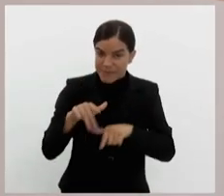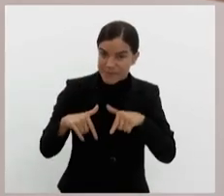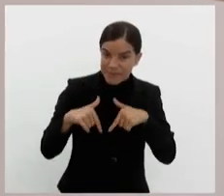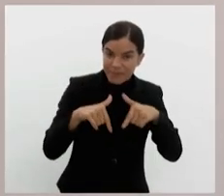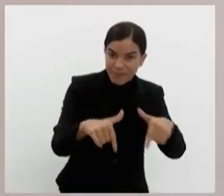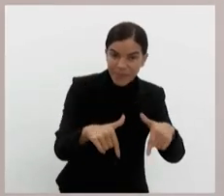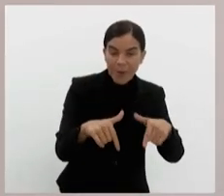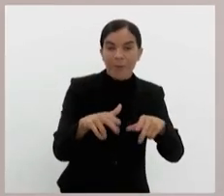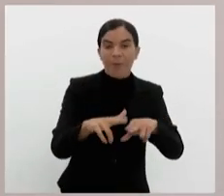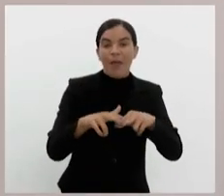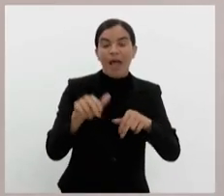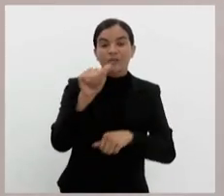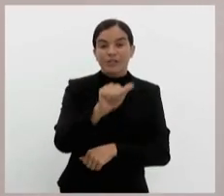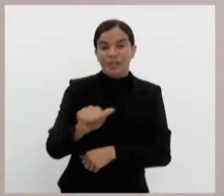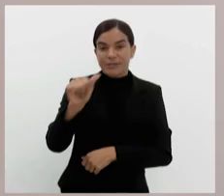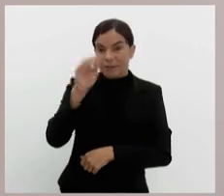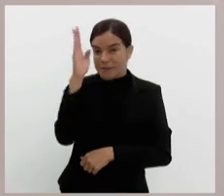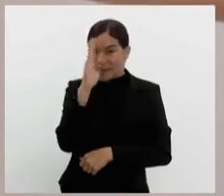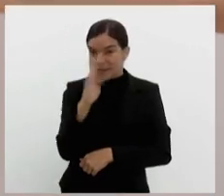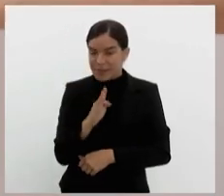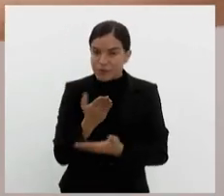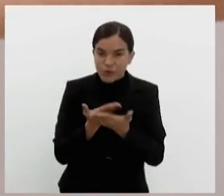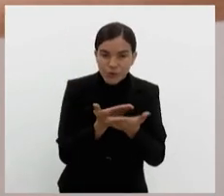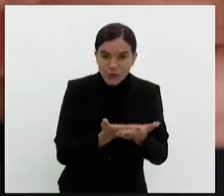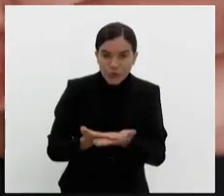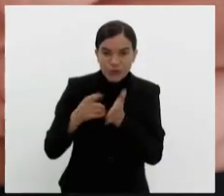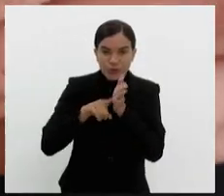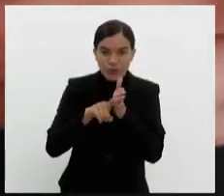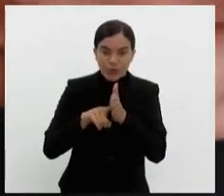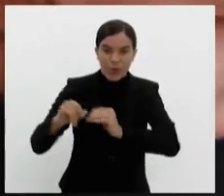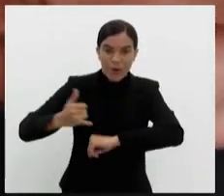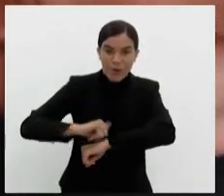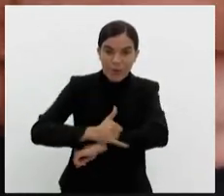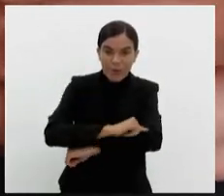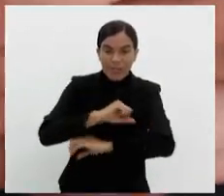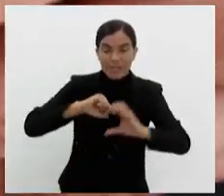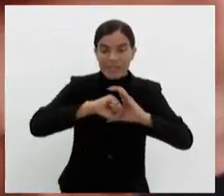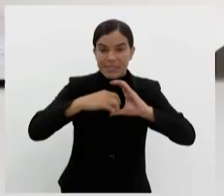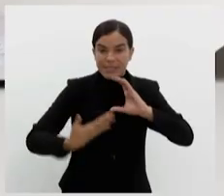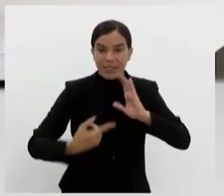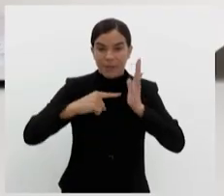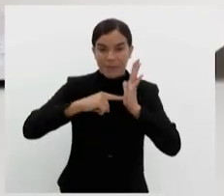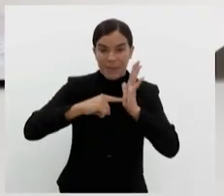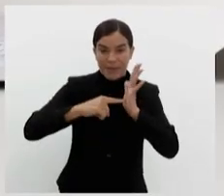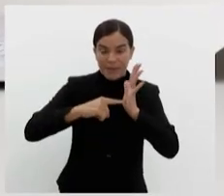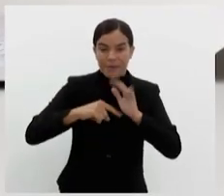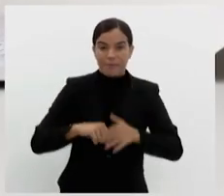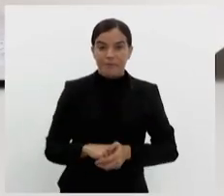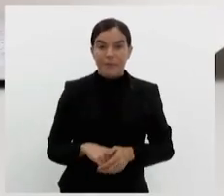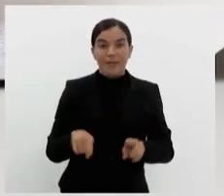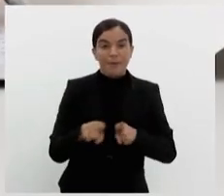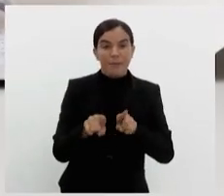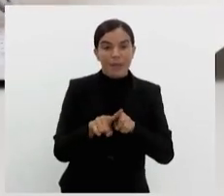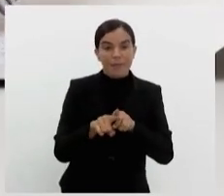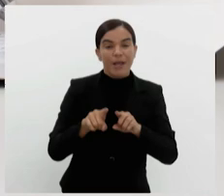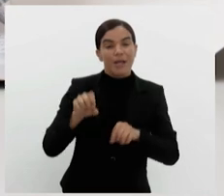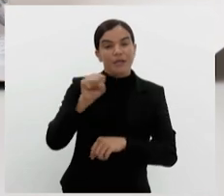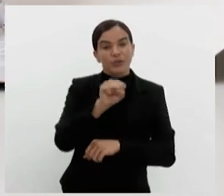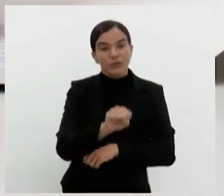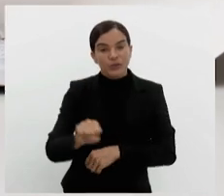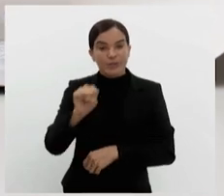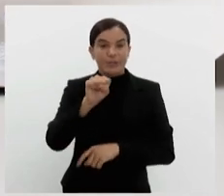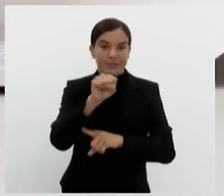foi realizada pela Associação Brasileira para o Estudo da Obesidade e Síndrome Metabólica e pela Sociedade Brasileira de